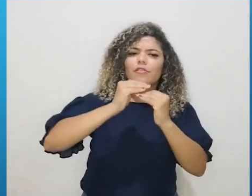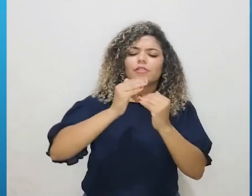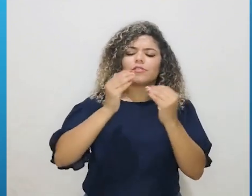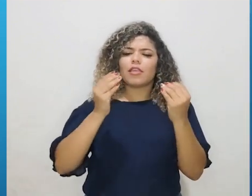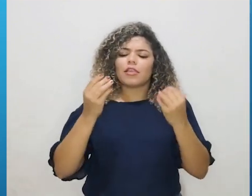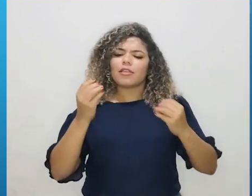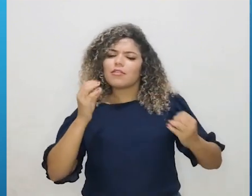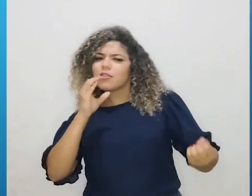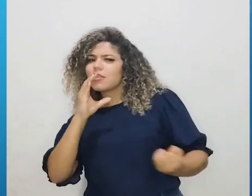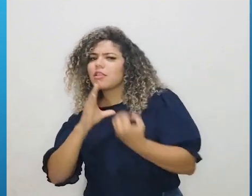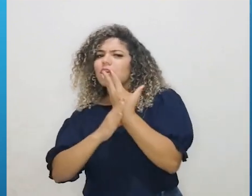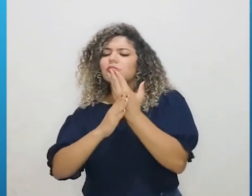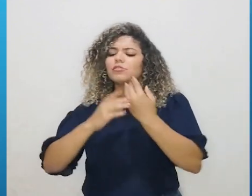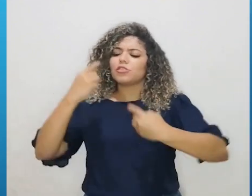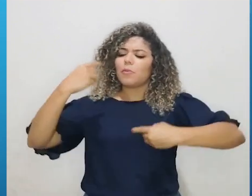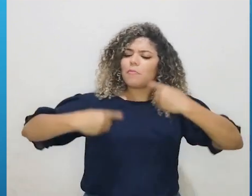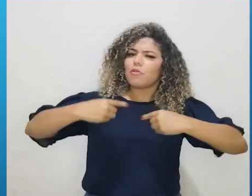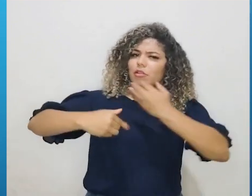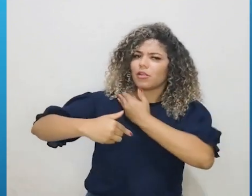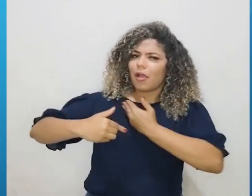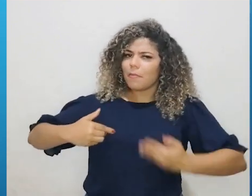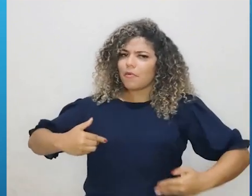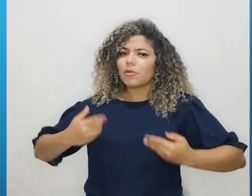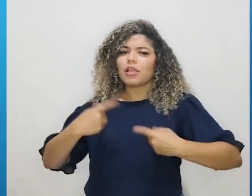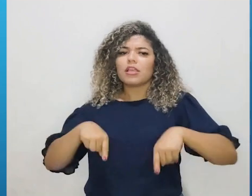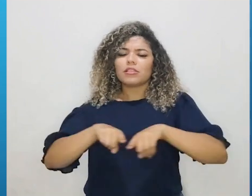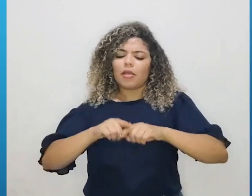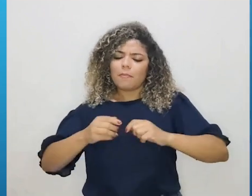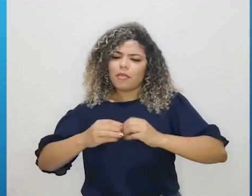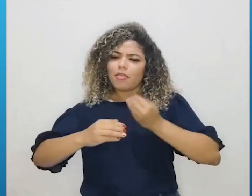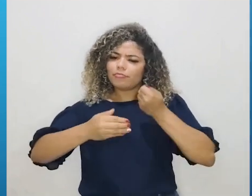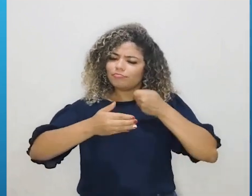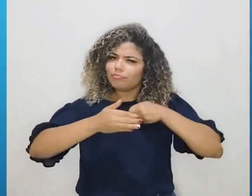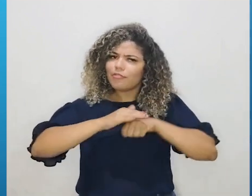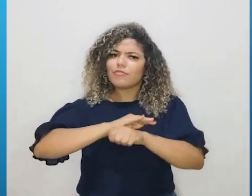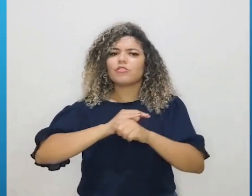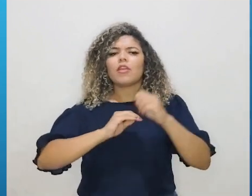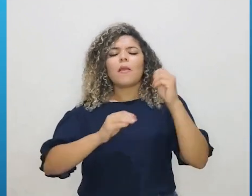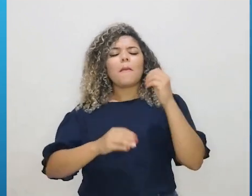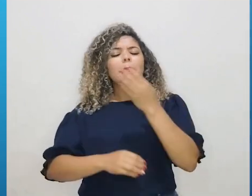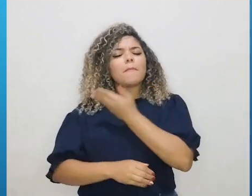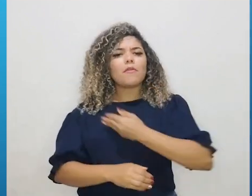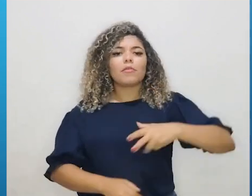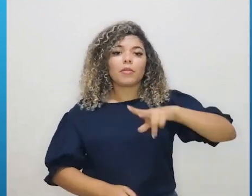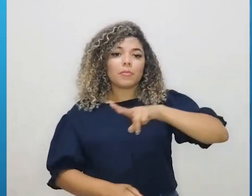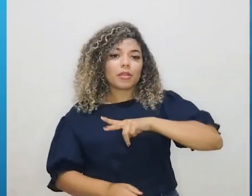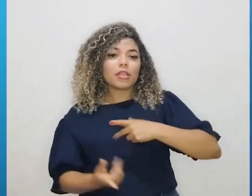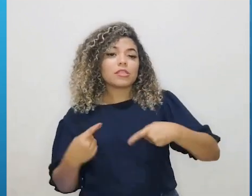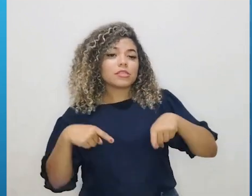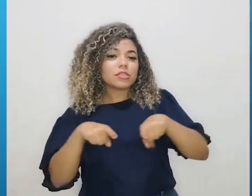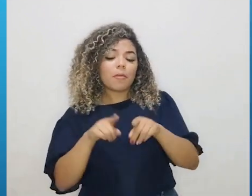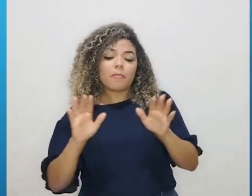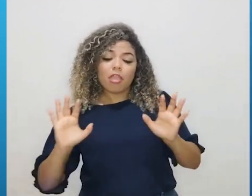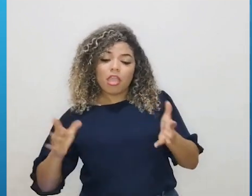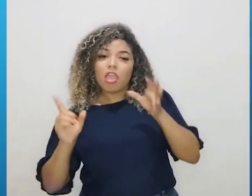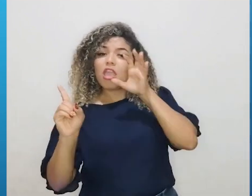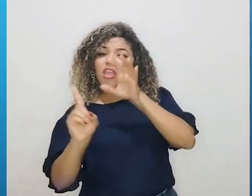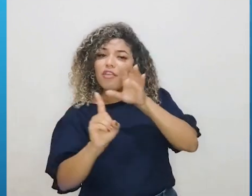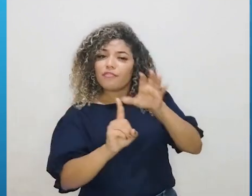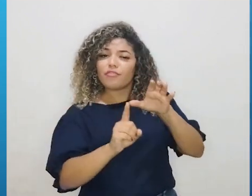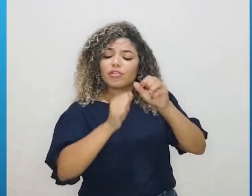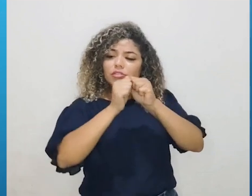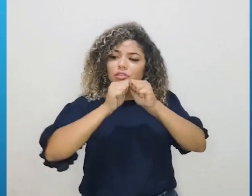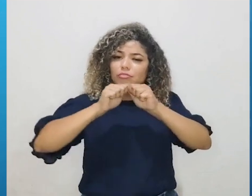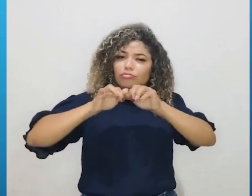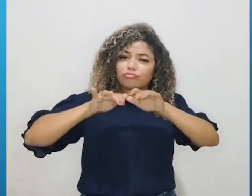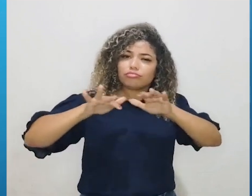de políticas públicas e para a realização de investimentos públicos e privados. Interfere, por exemplo, na distribuição